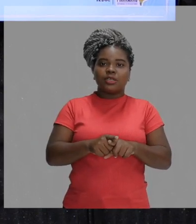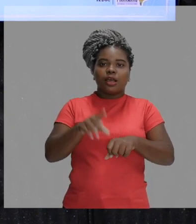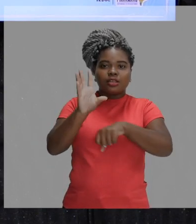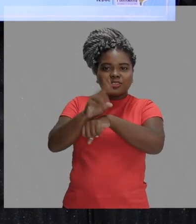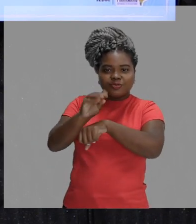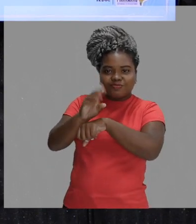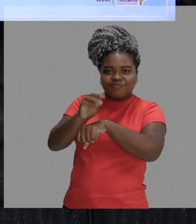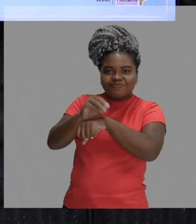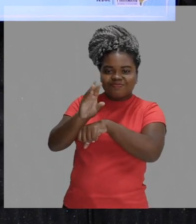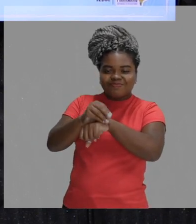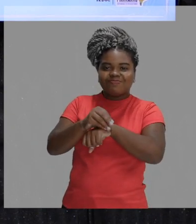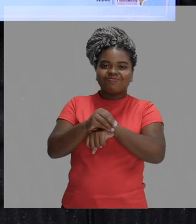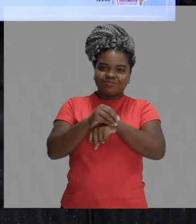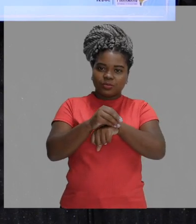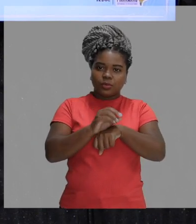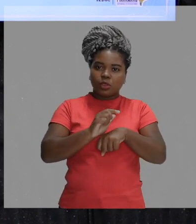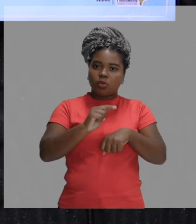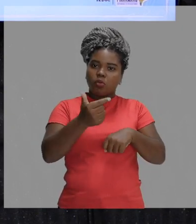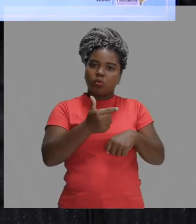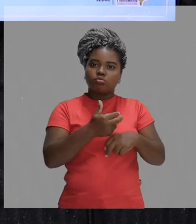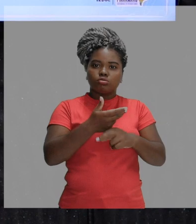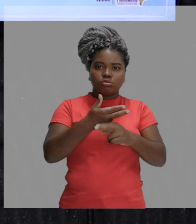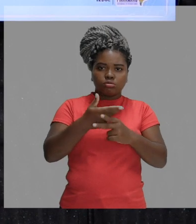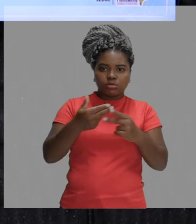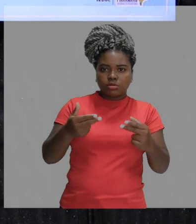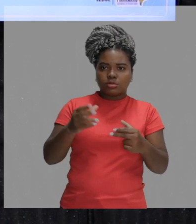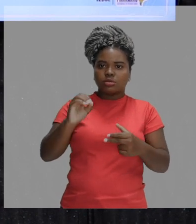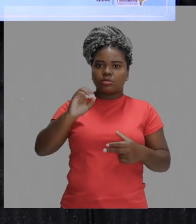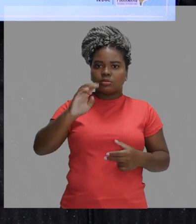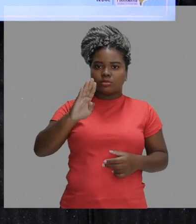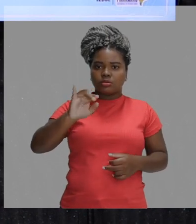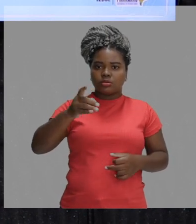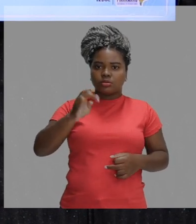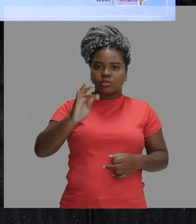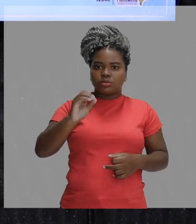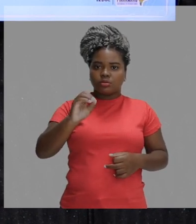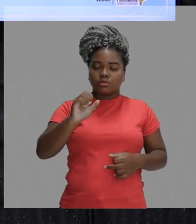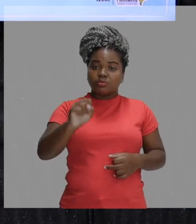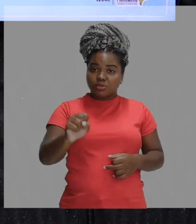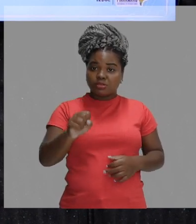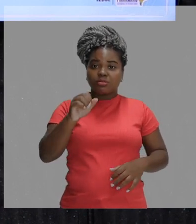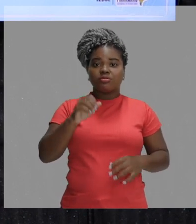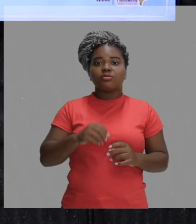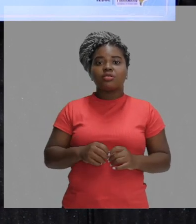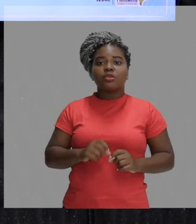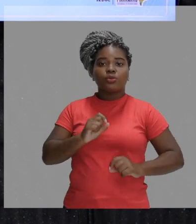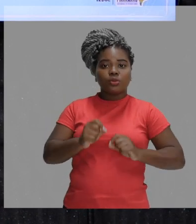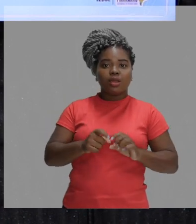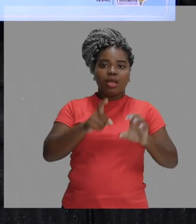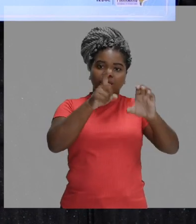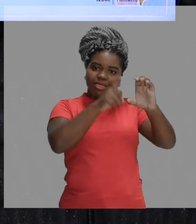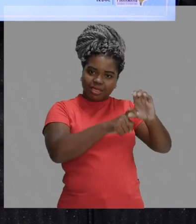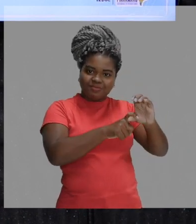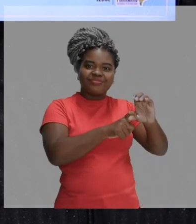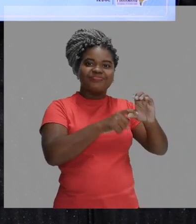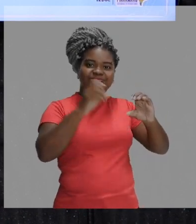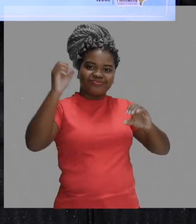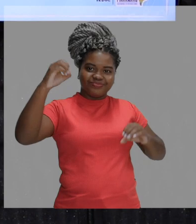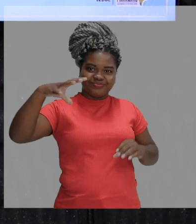Dentre outros objetos também que dependem dessa luz.